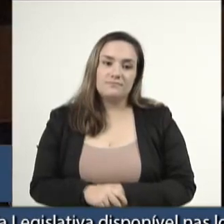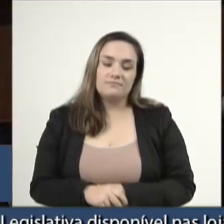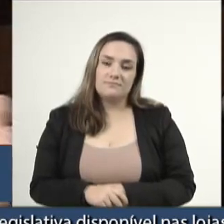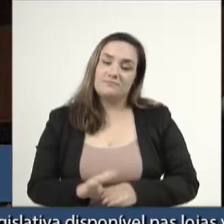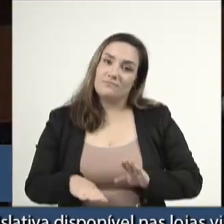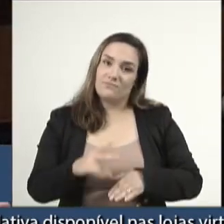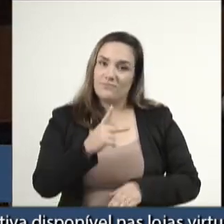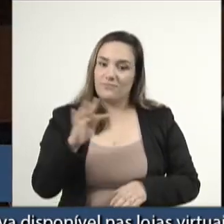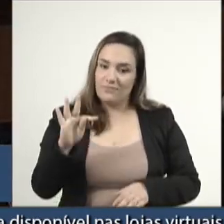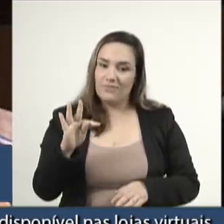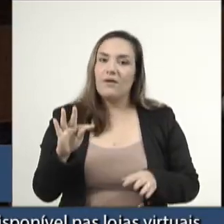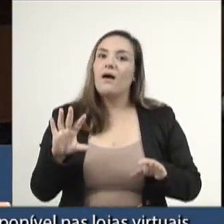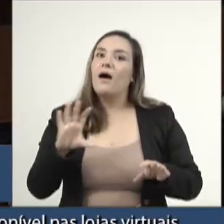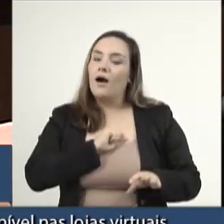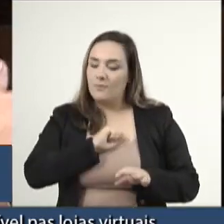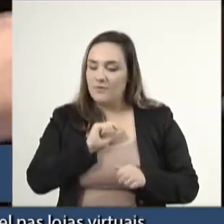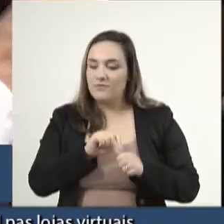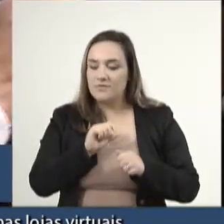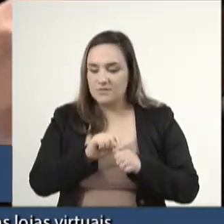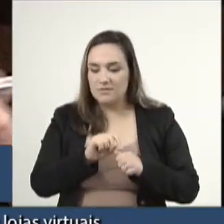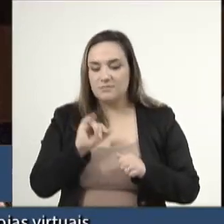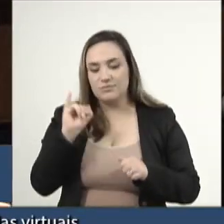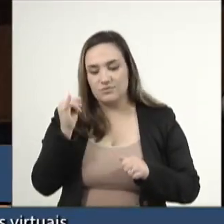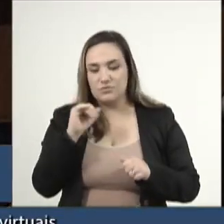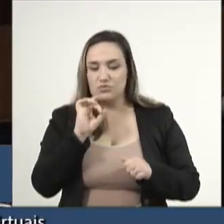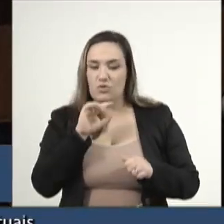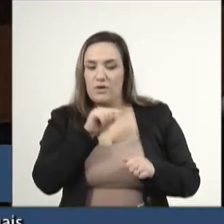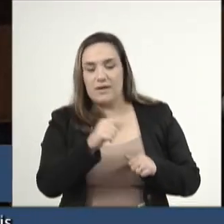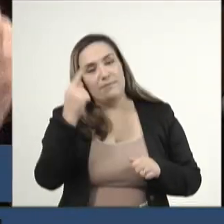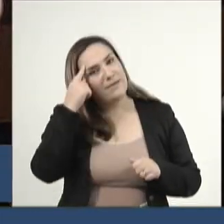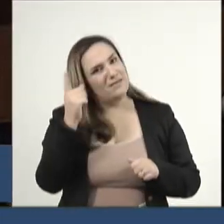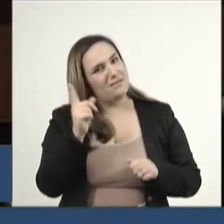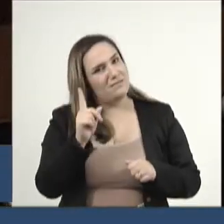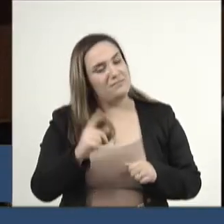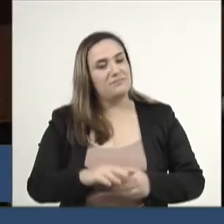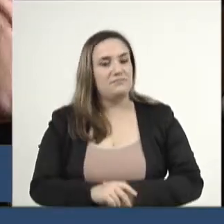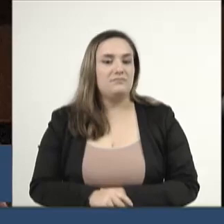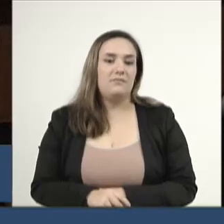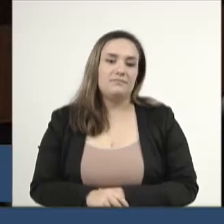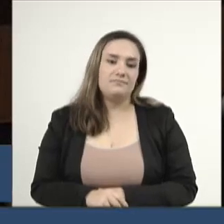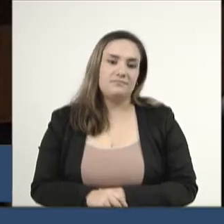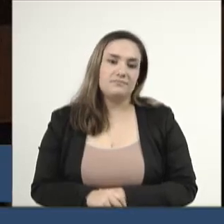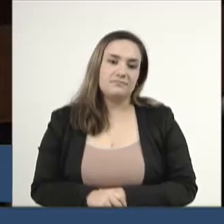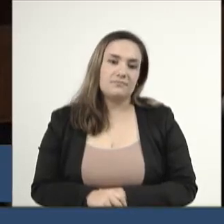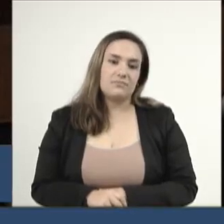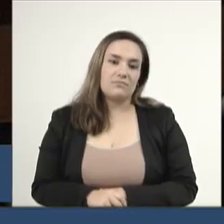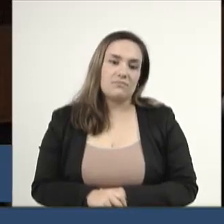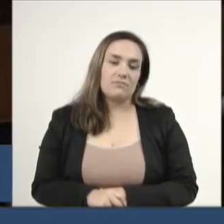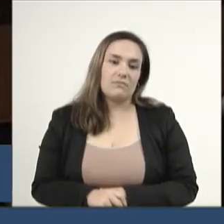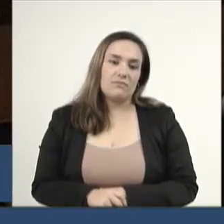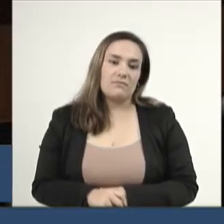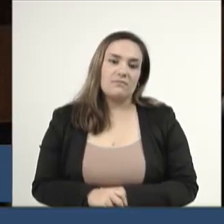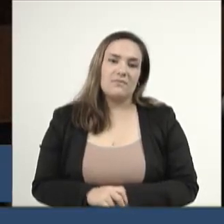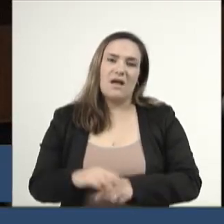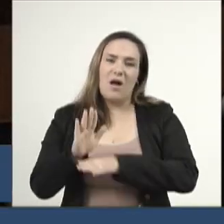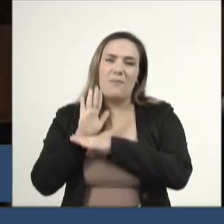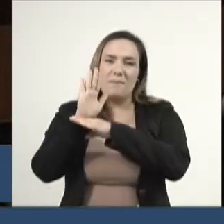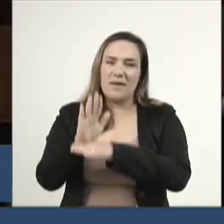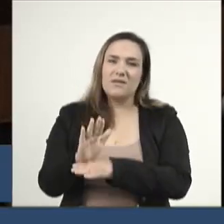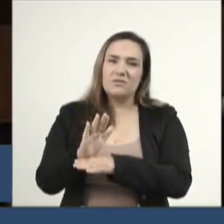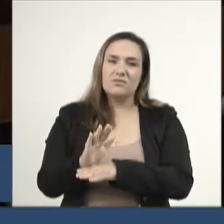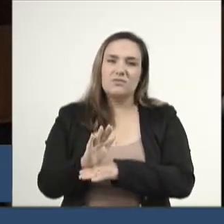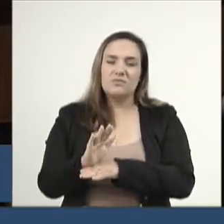se arvora no direito de falar, que só ele que pensa nisso, e nesse aumento aqui do Auxílio Brasil,